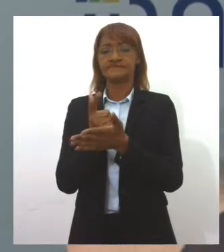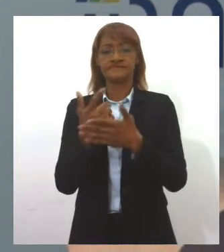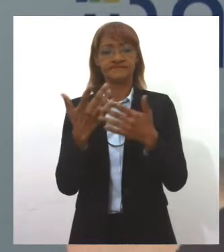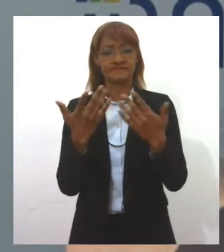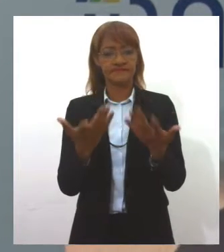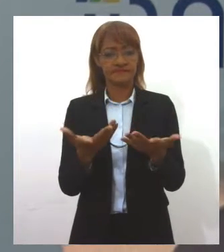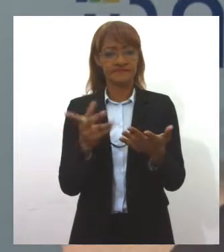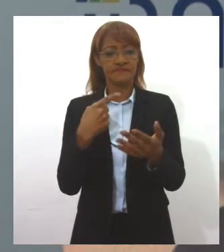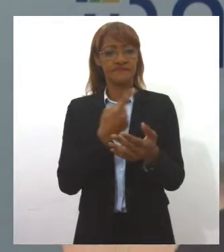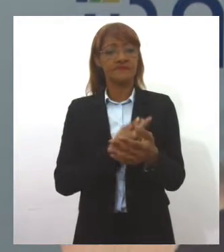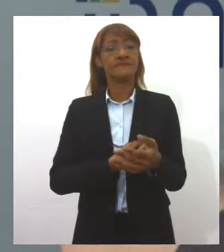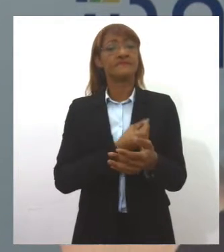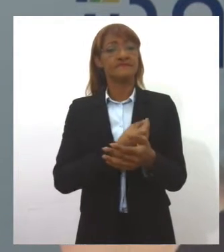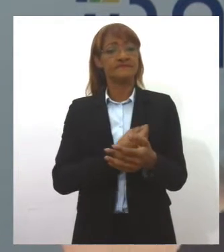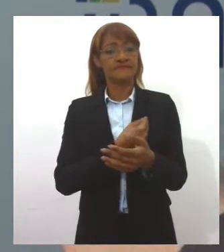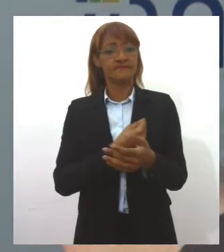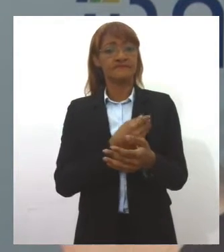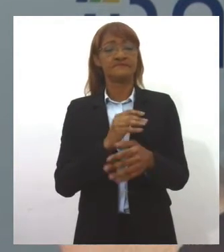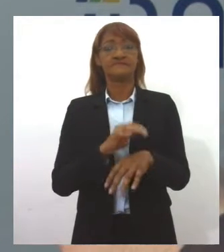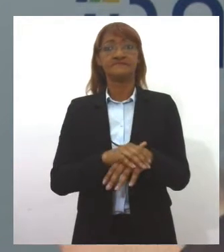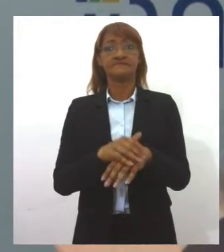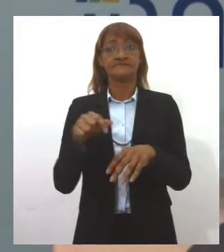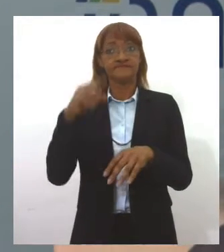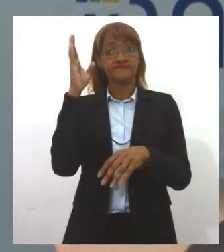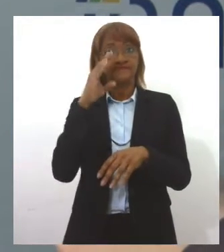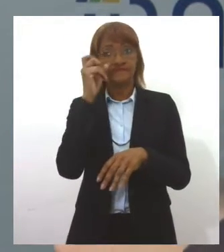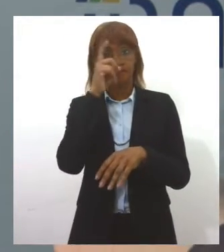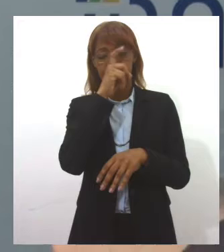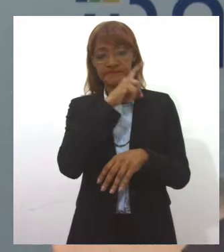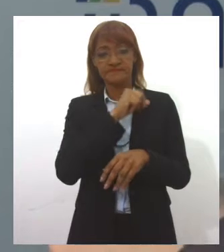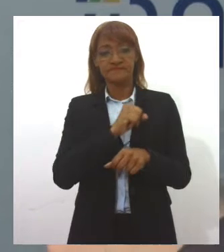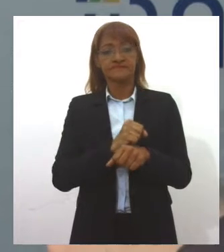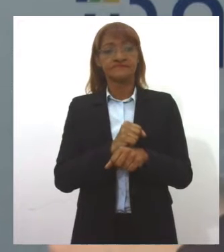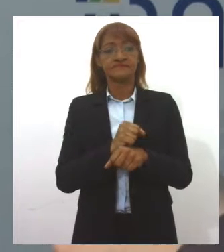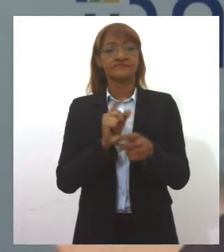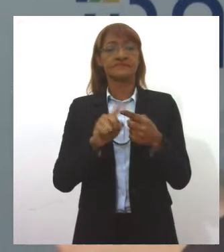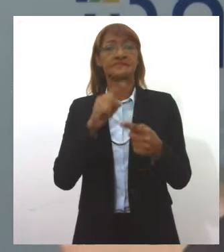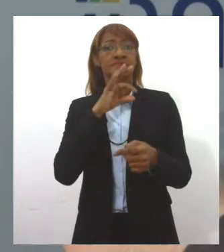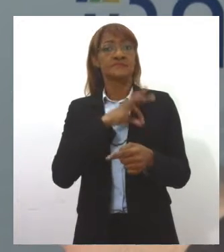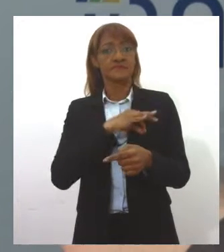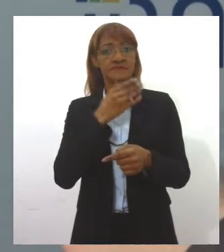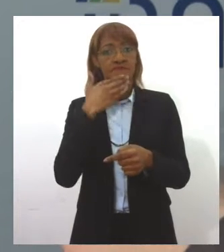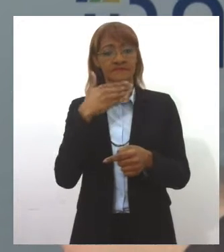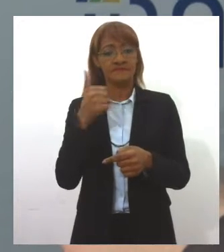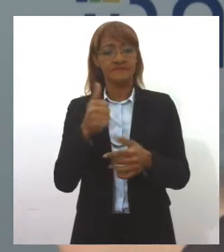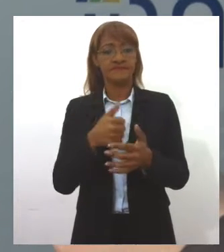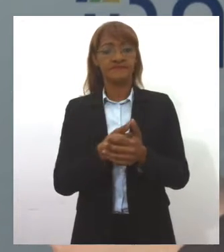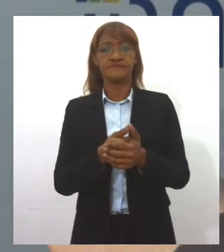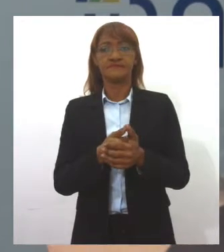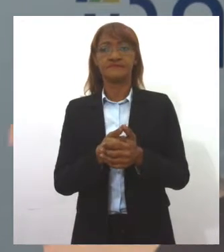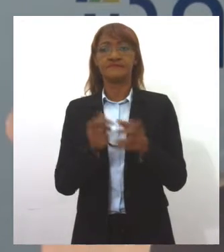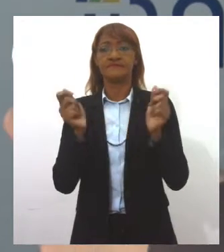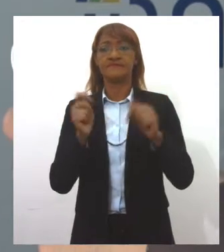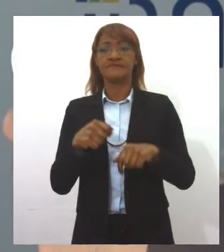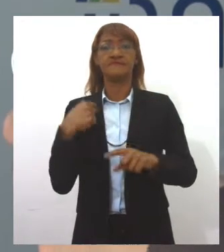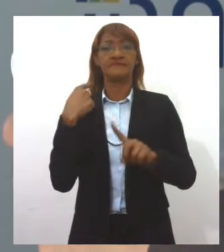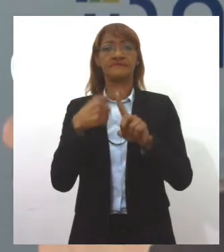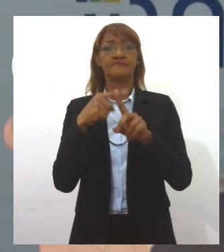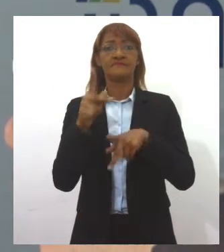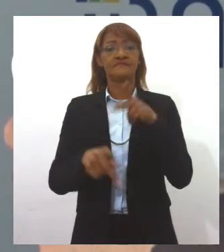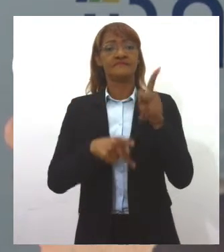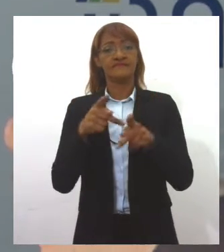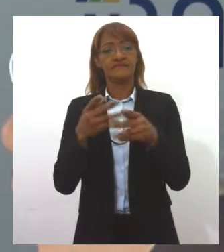nós possamos sobreviver, porque isso está cada vez mais difícil no Brasil, defender o poder aquisitivo dos salários, uma pauta que seja uma pauta positiva para o povo.